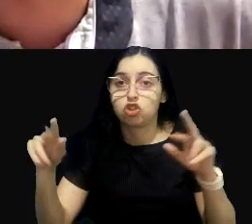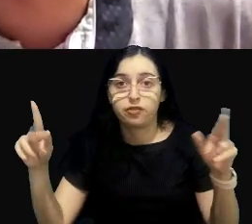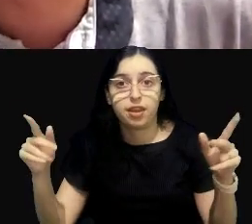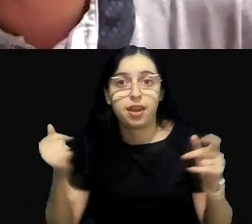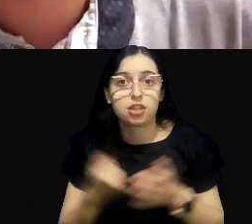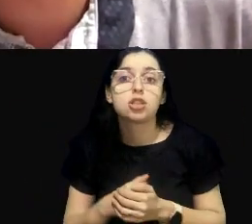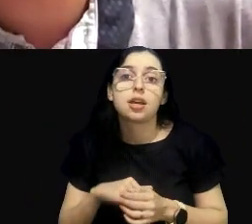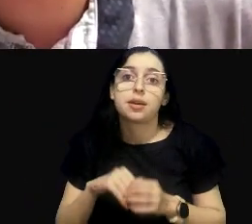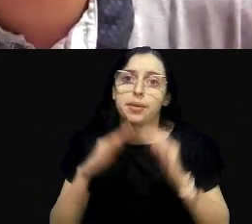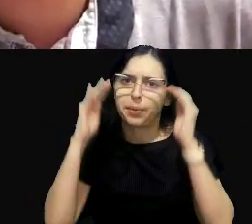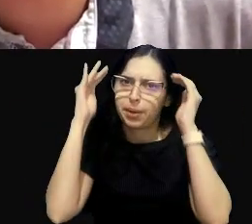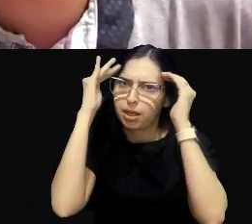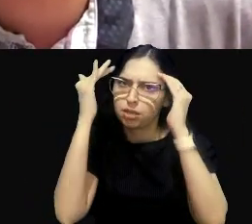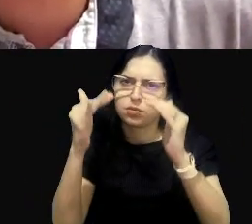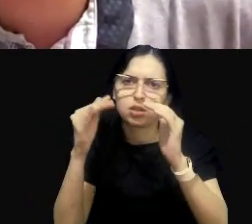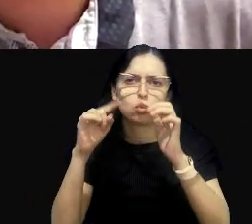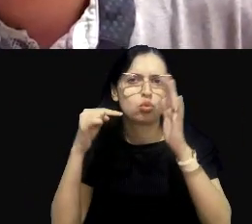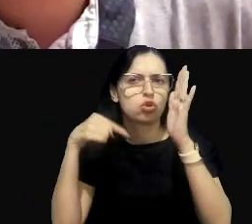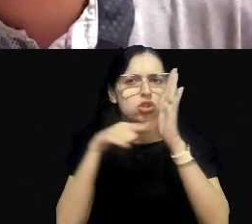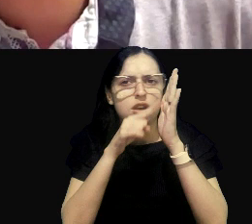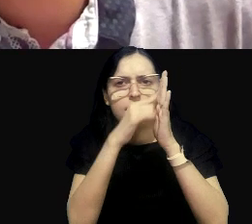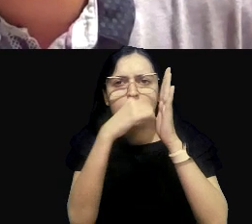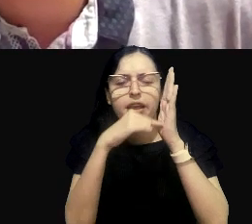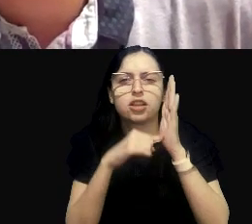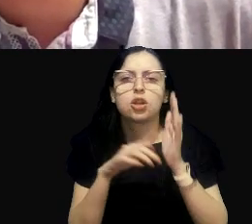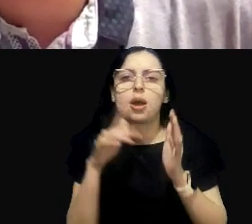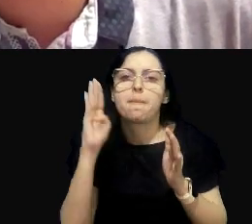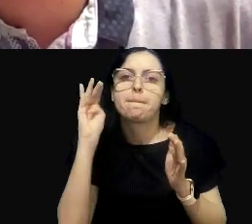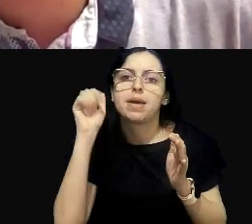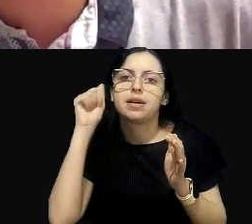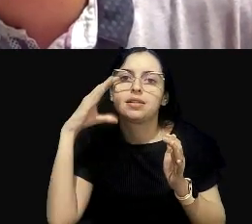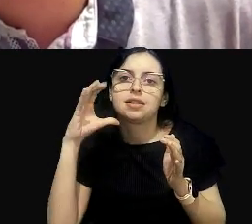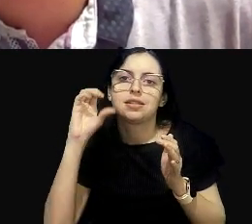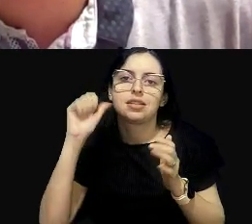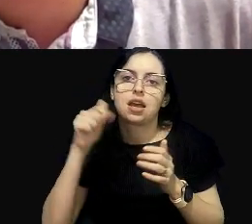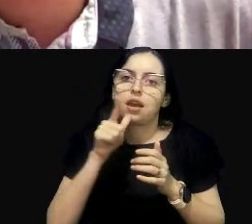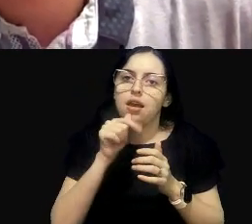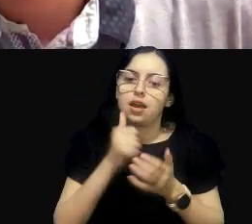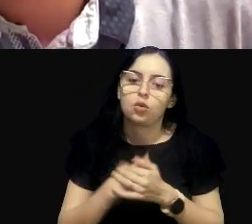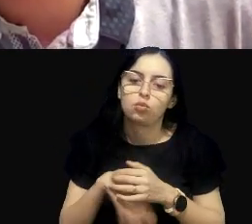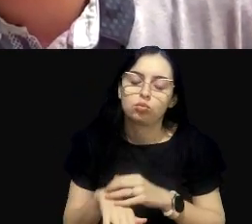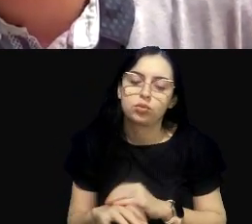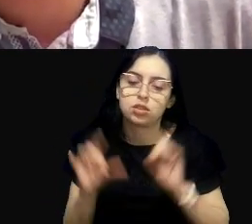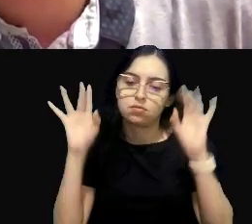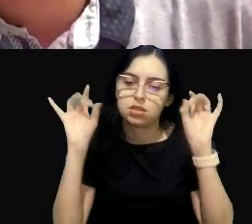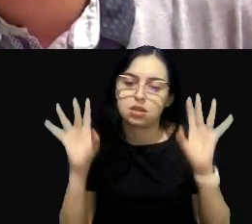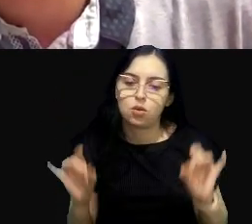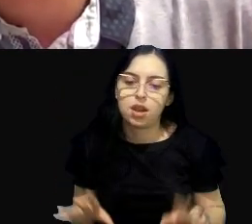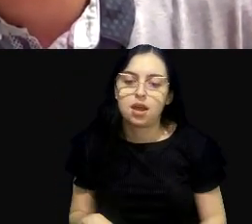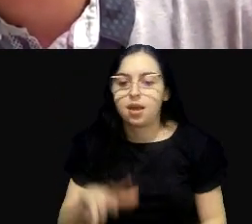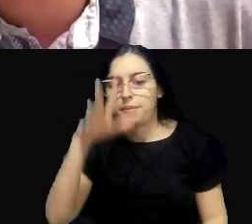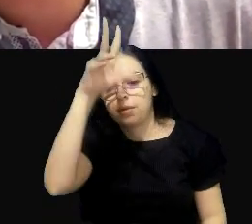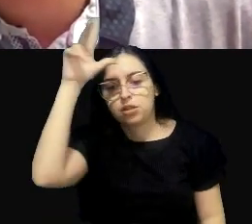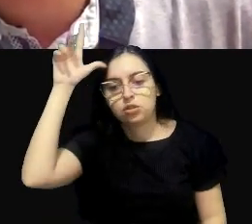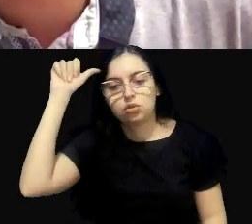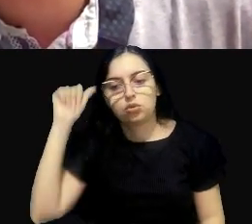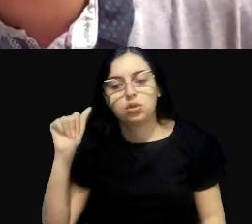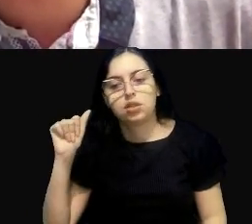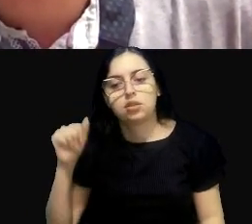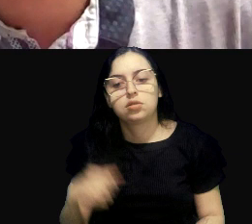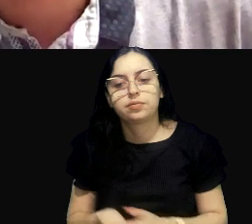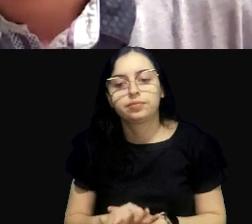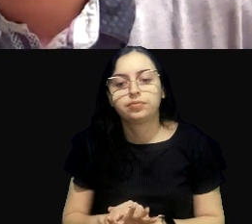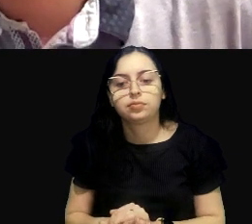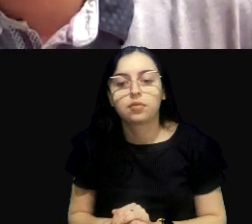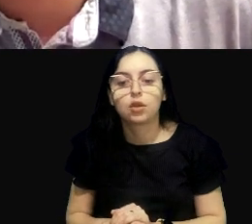gente obedece o limite da bacia hidrográfica. Então, especialmente na Amazônia brasileira ali, vocês podem ver que a gente está considerando os países